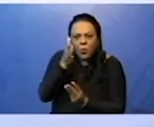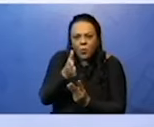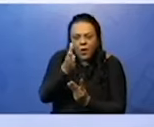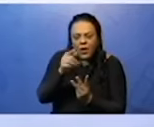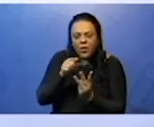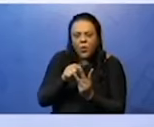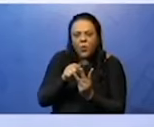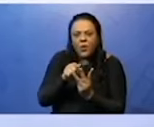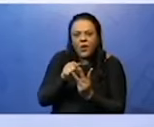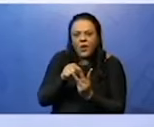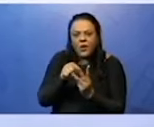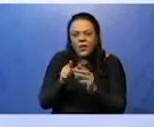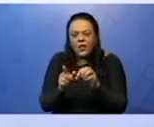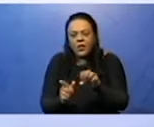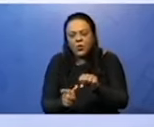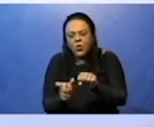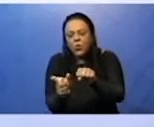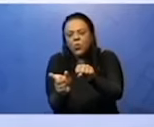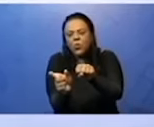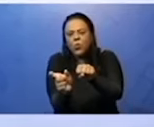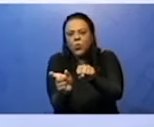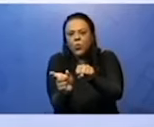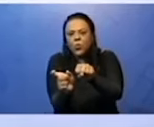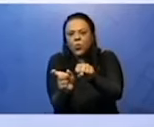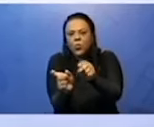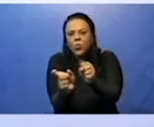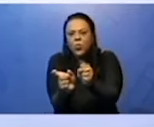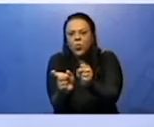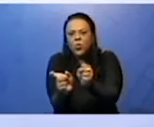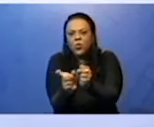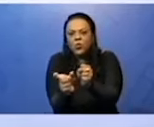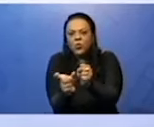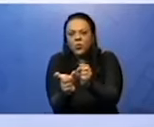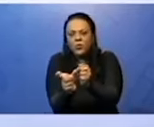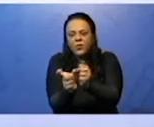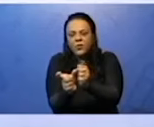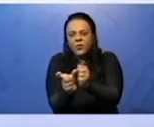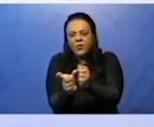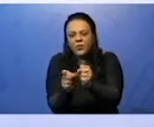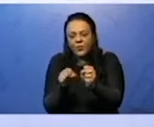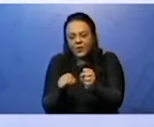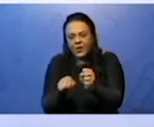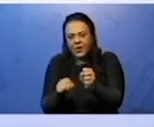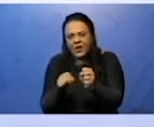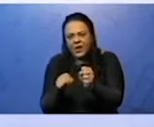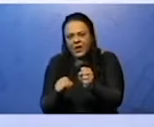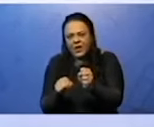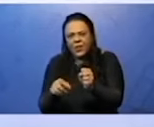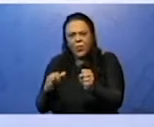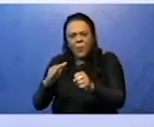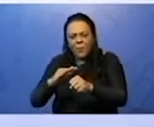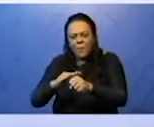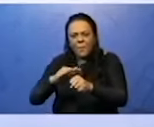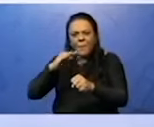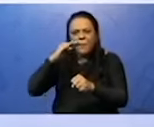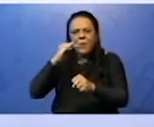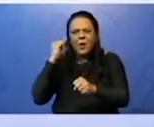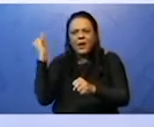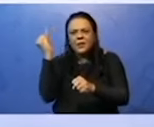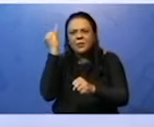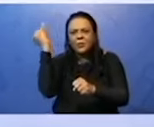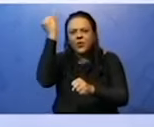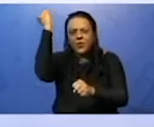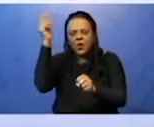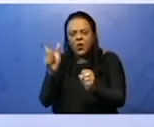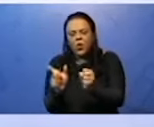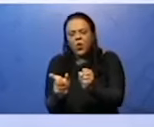substantivo. O substantivo, ele é... Eu brinco, eu falo com os alunos que ele é o cara. Ele é o líder da turma,